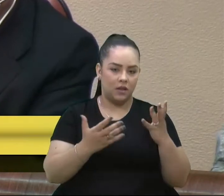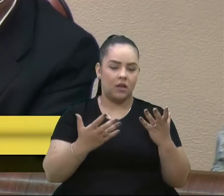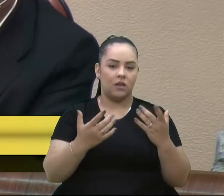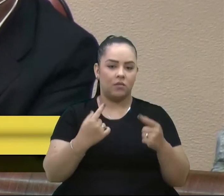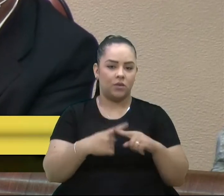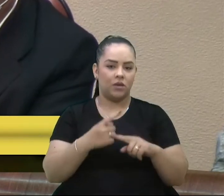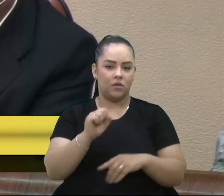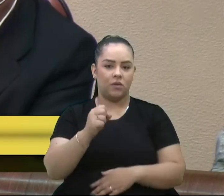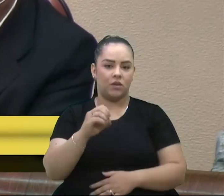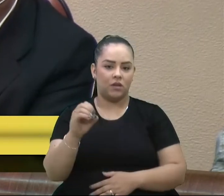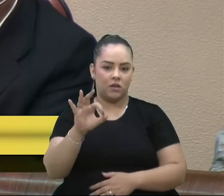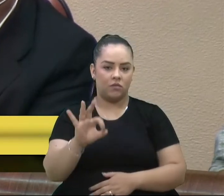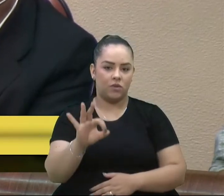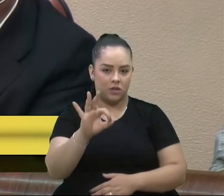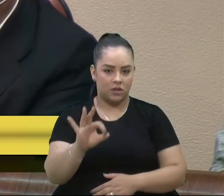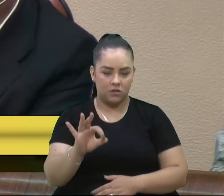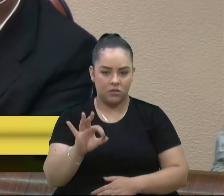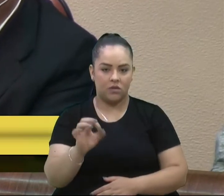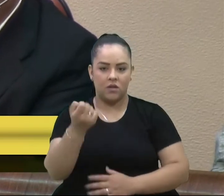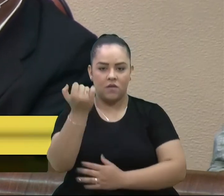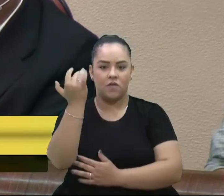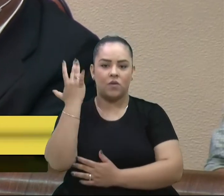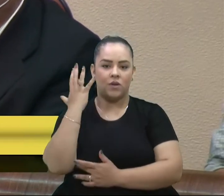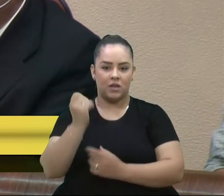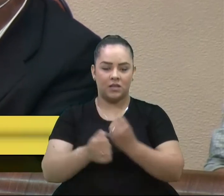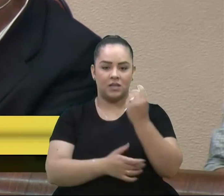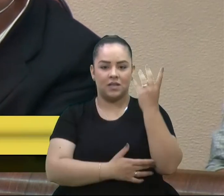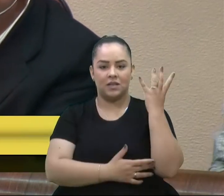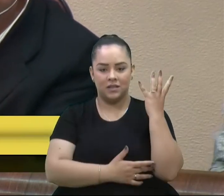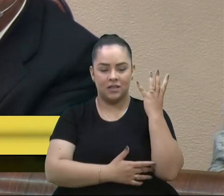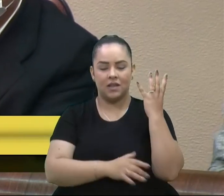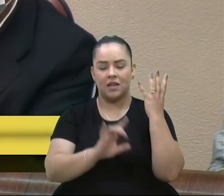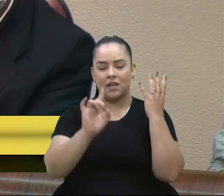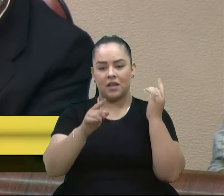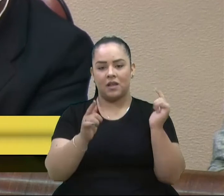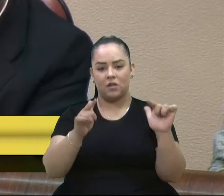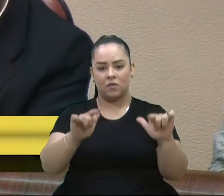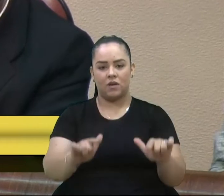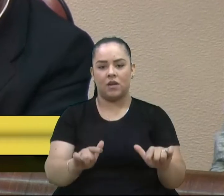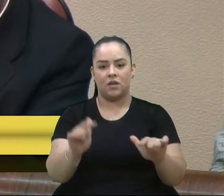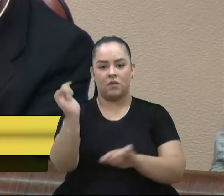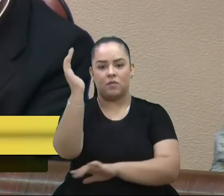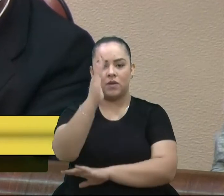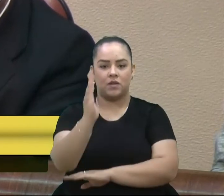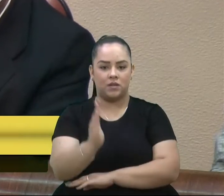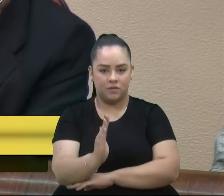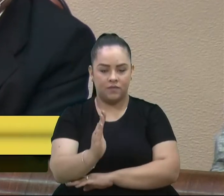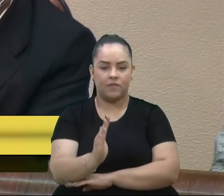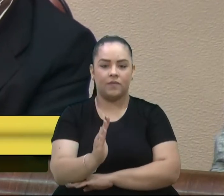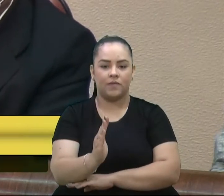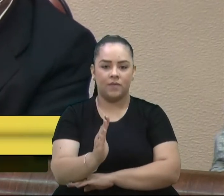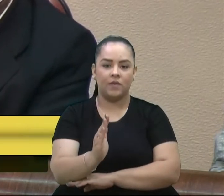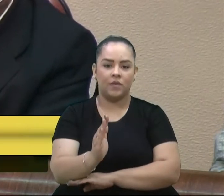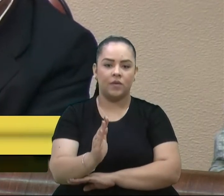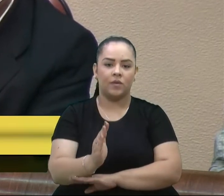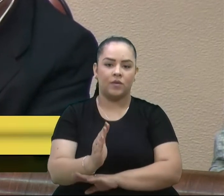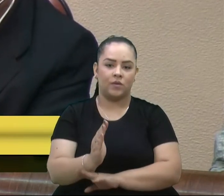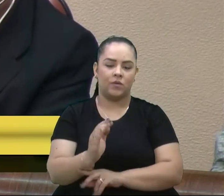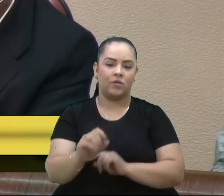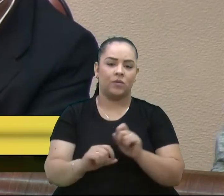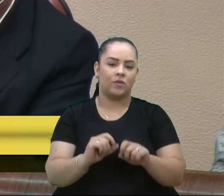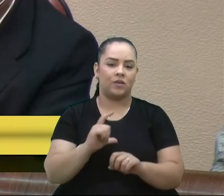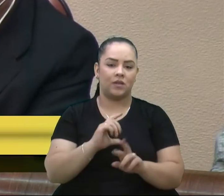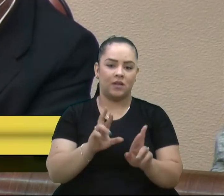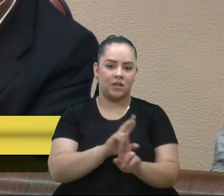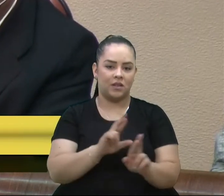80% da floresta amazônica, um pouco mais, é localizada no Brasil, a questão da preservação